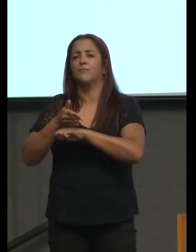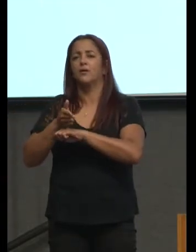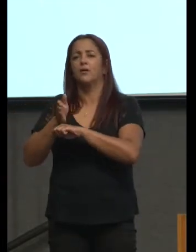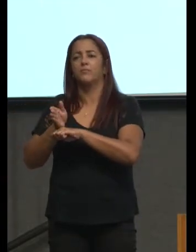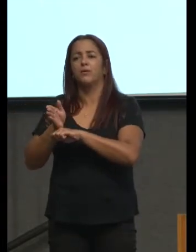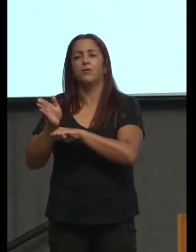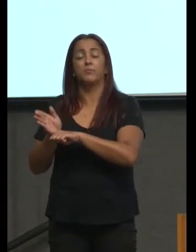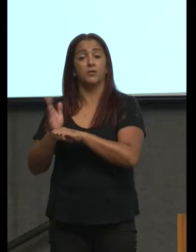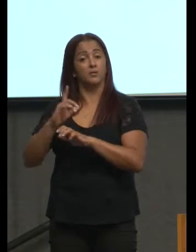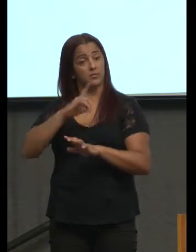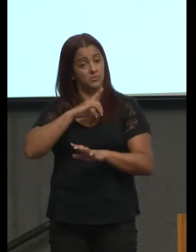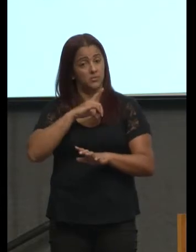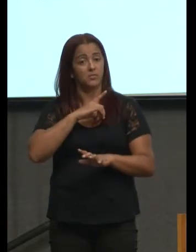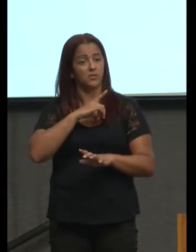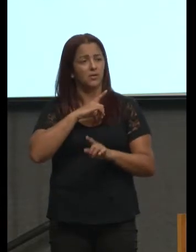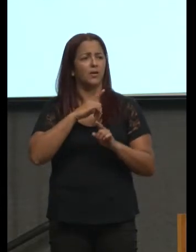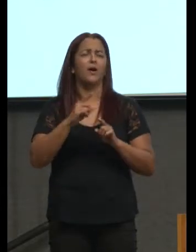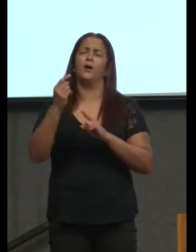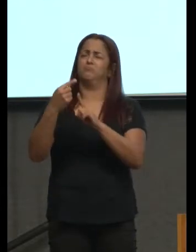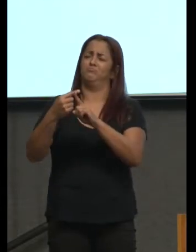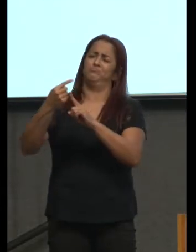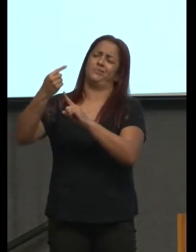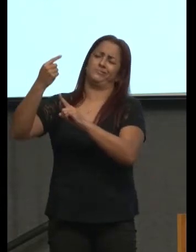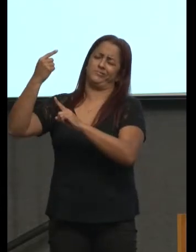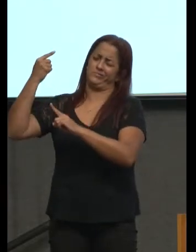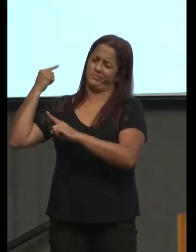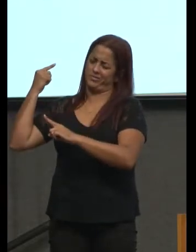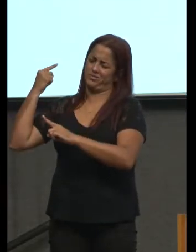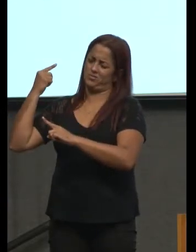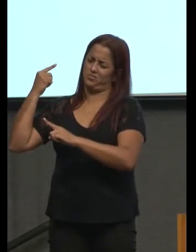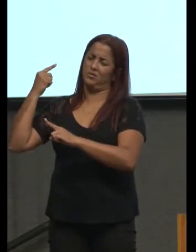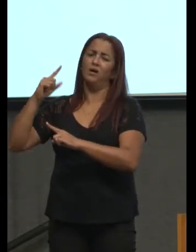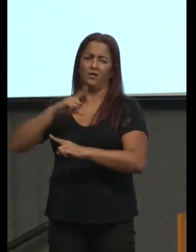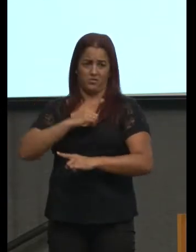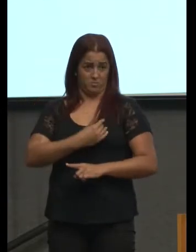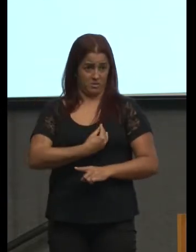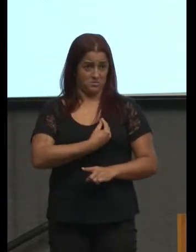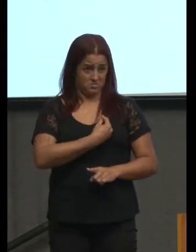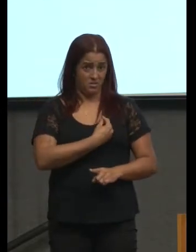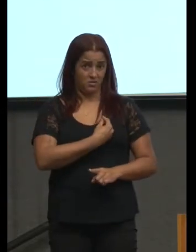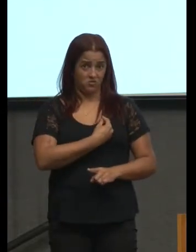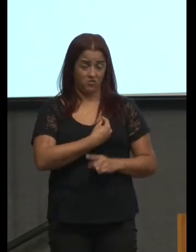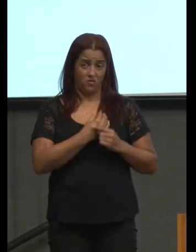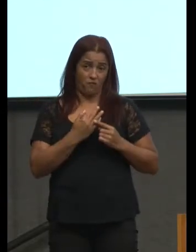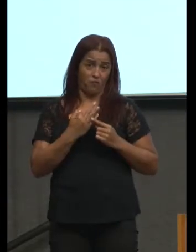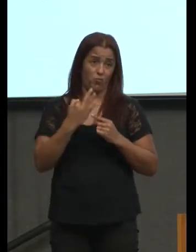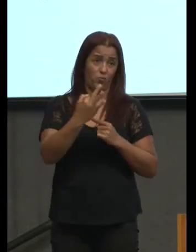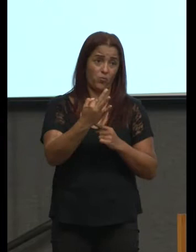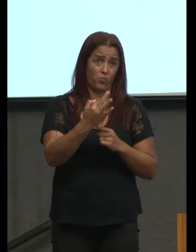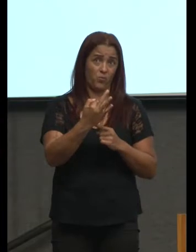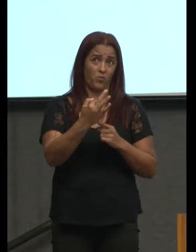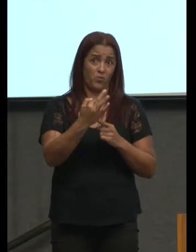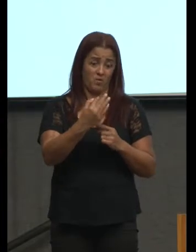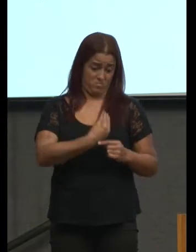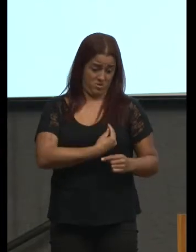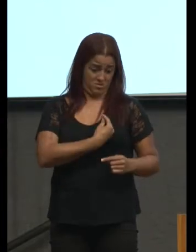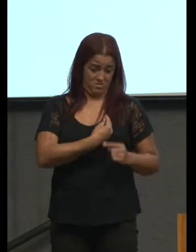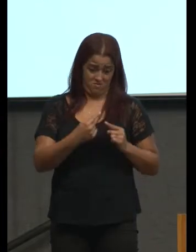passado que foi presente e que foi futuro num presente que será passado